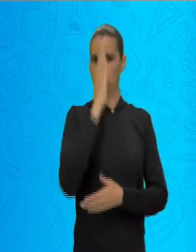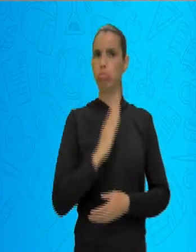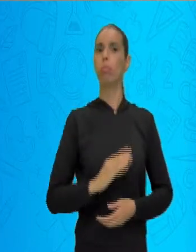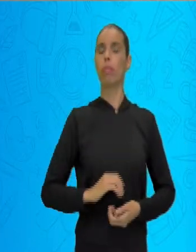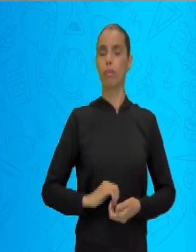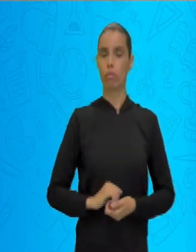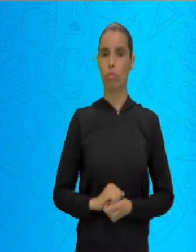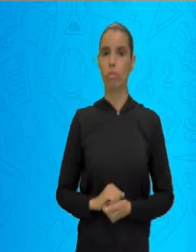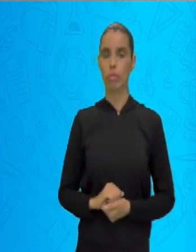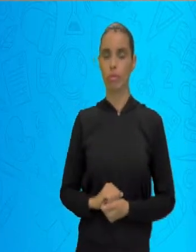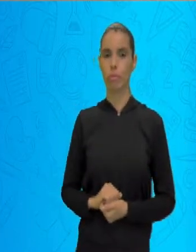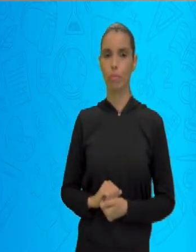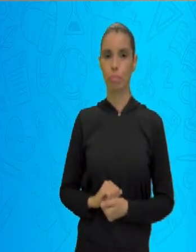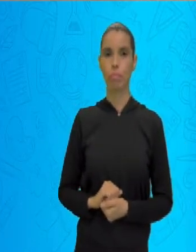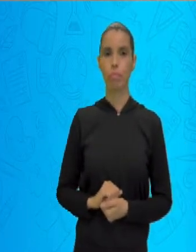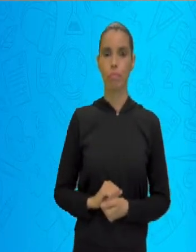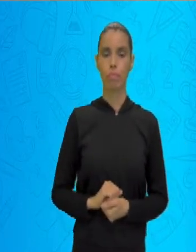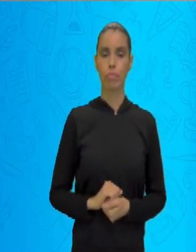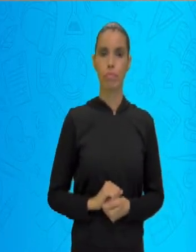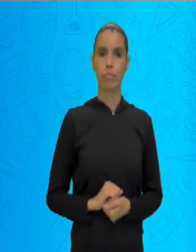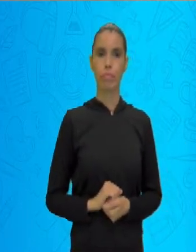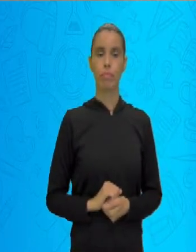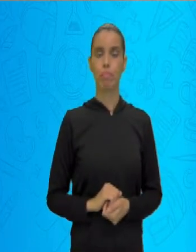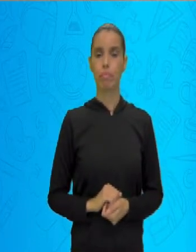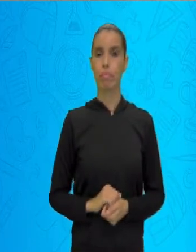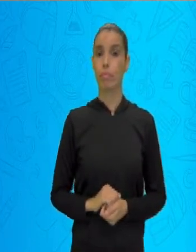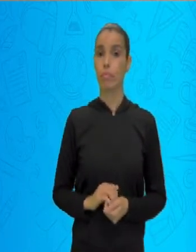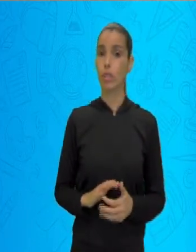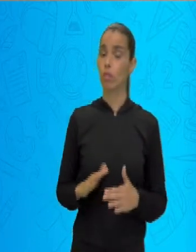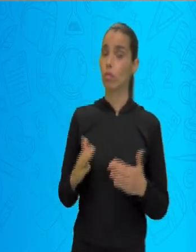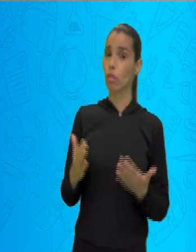Ok? Mas, vamos lá.